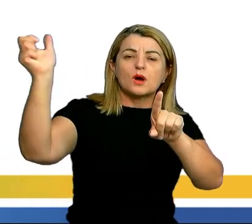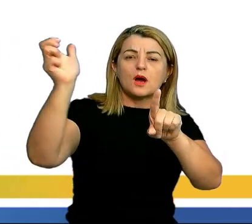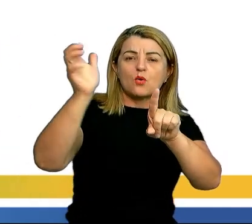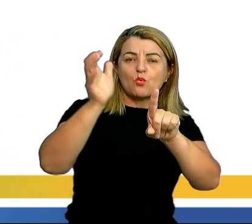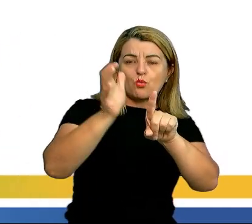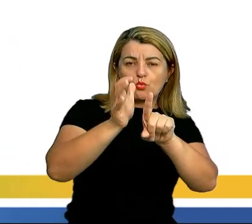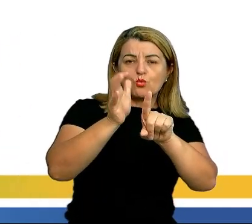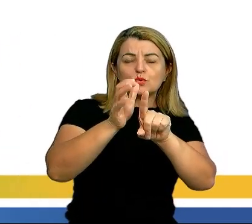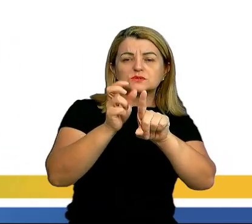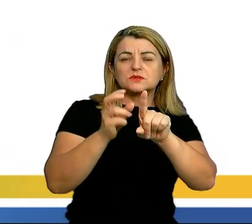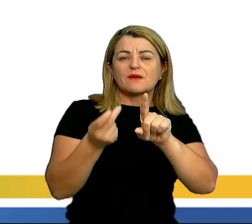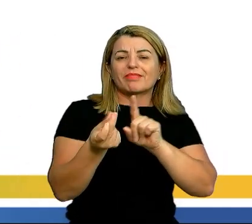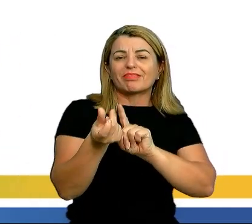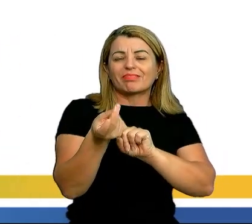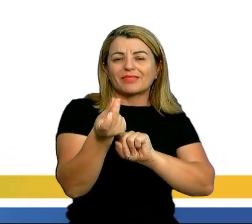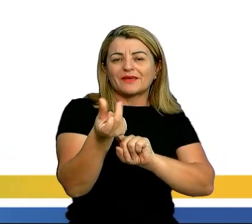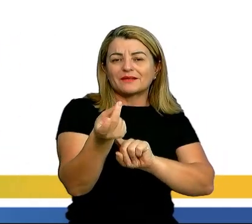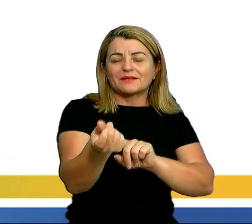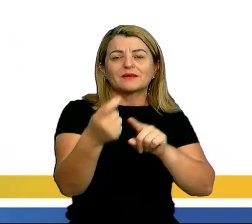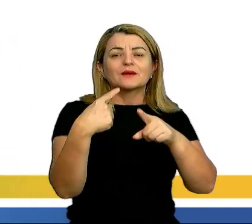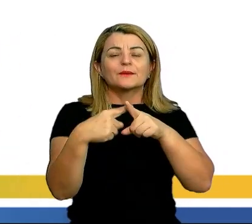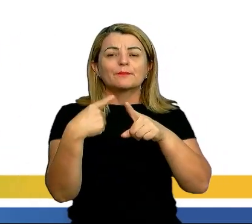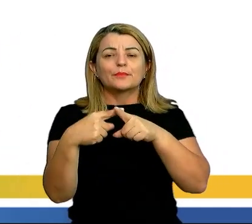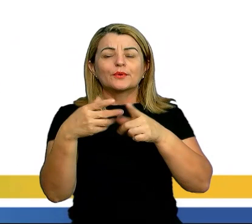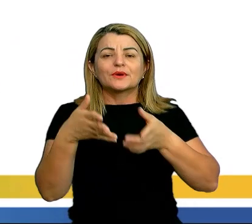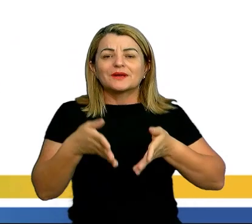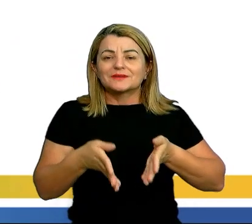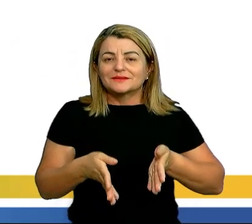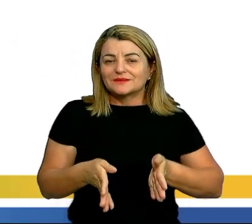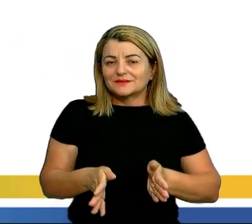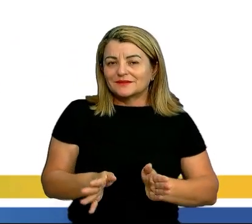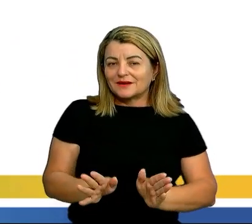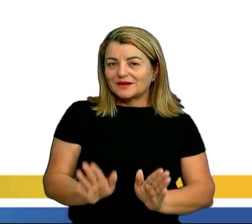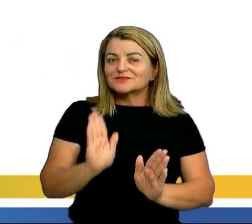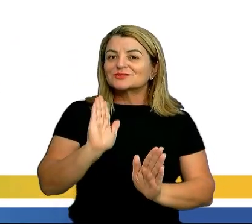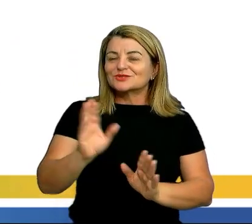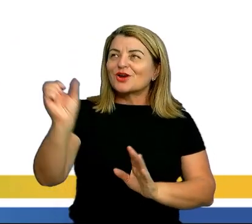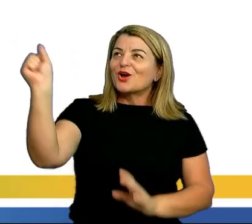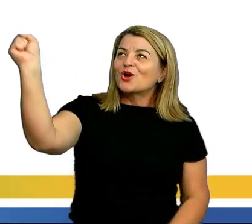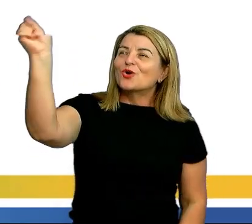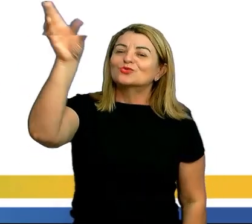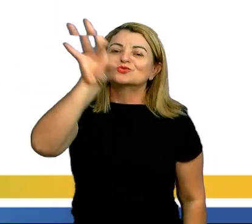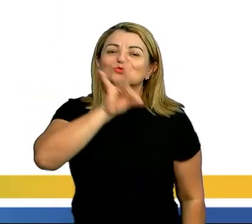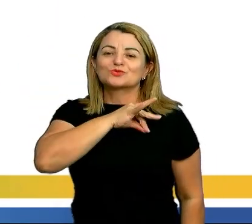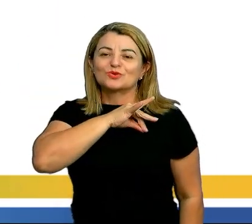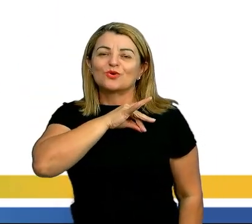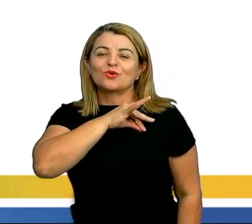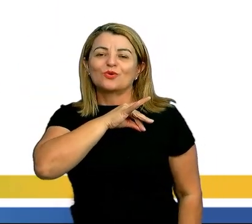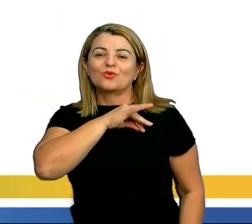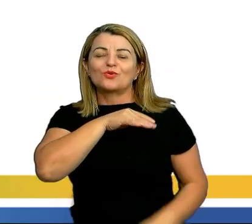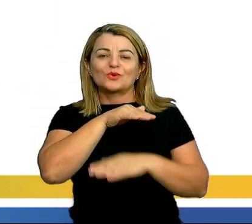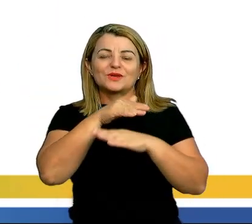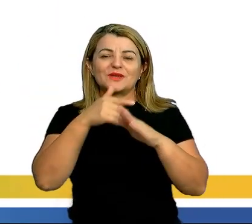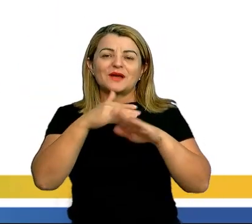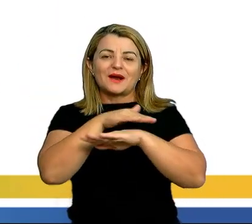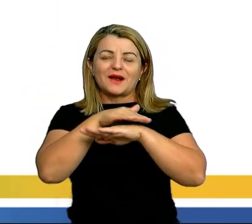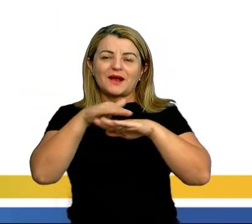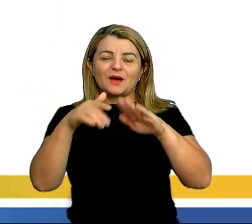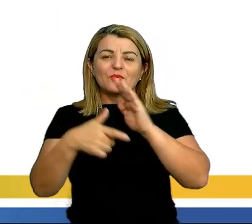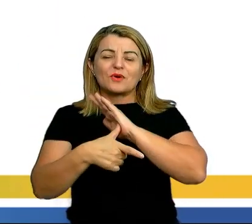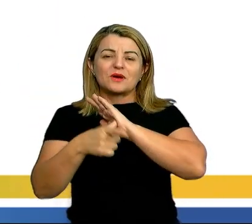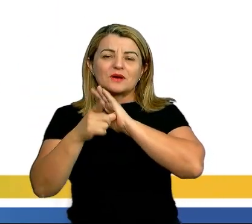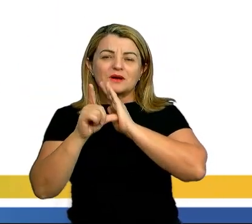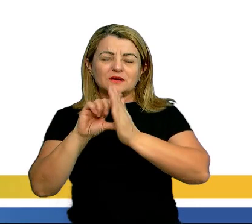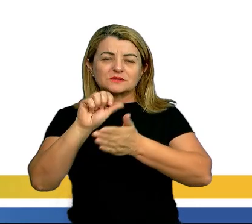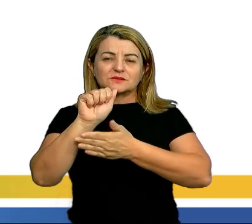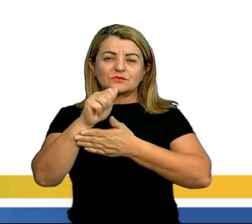elas é eterna, porque nascem nascidos já o sol e acabam antes que o Apolo deixe o